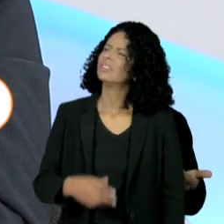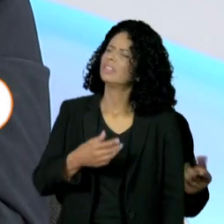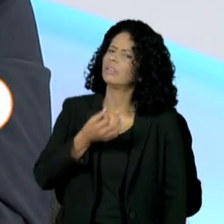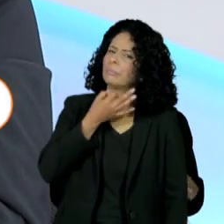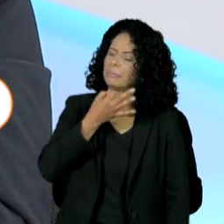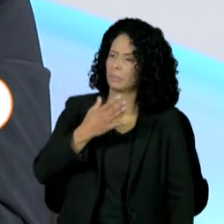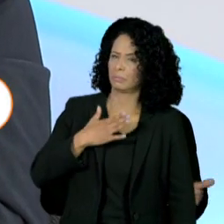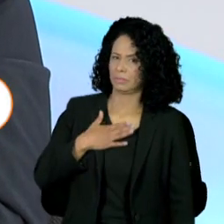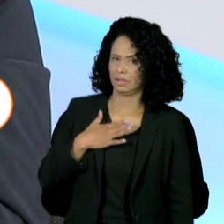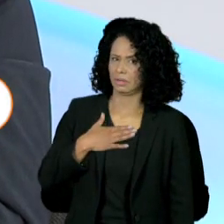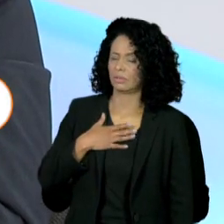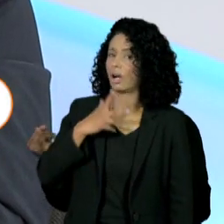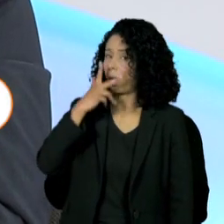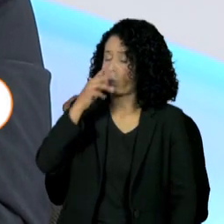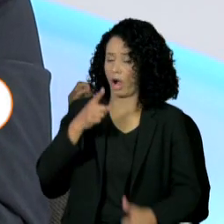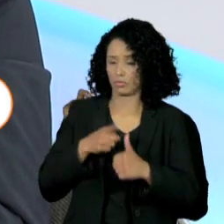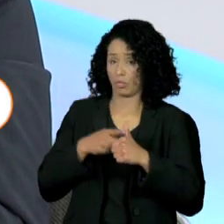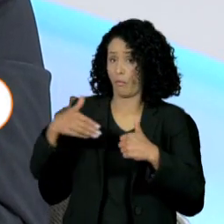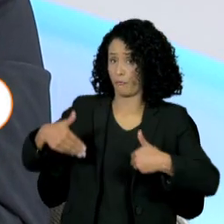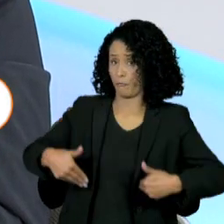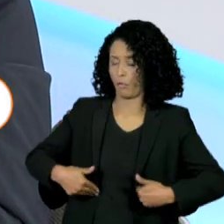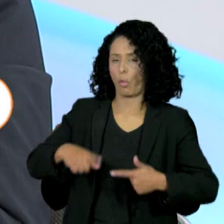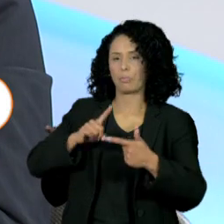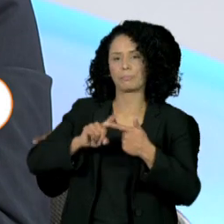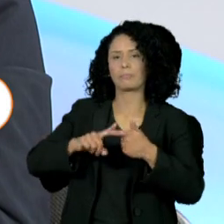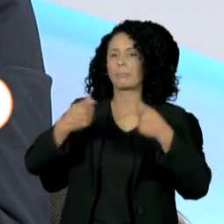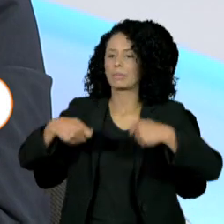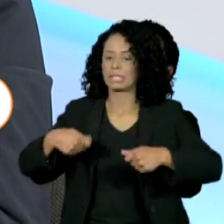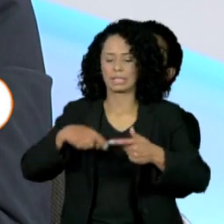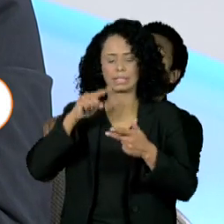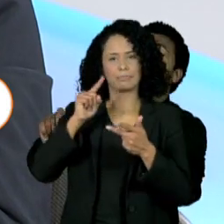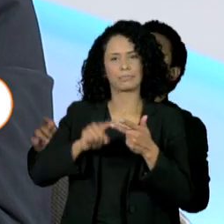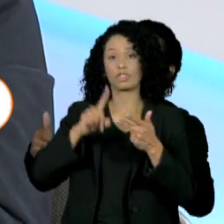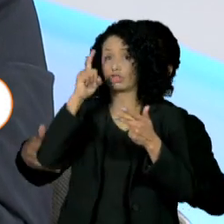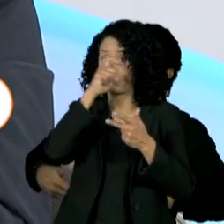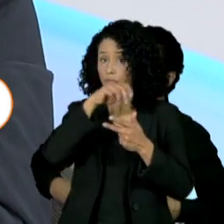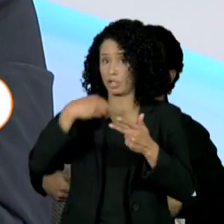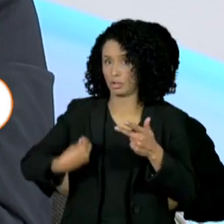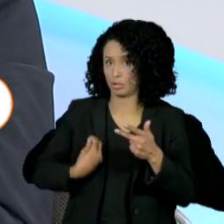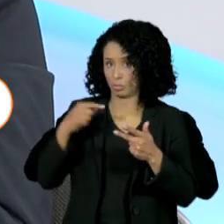é a fome, a necessidade, as dificuldades que a gente vive no Brasil.